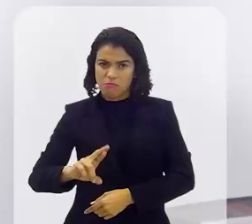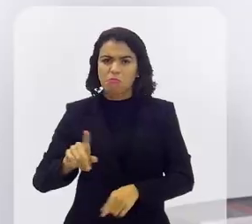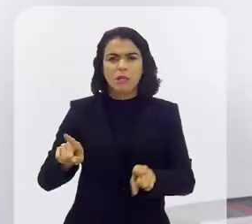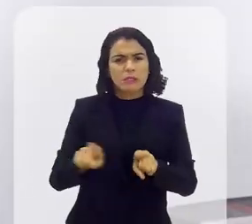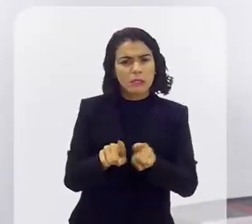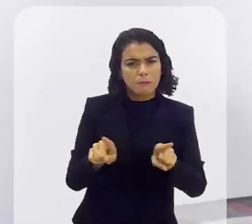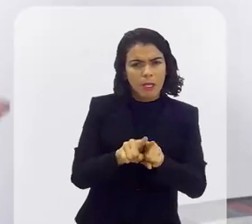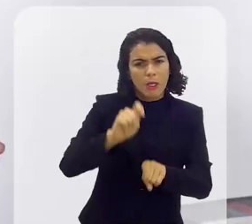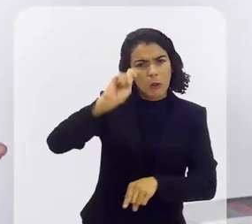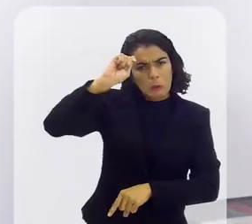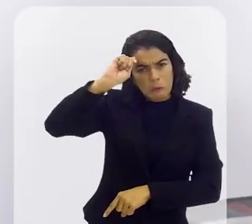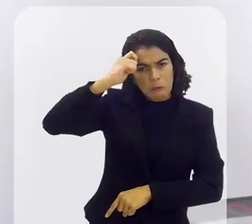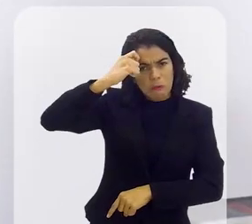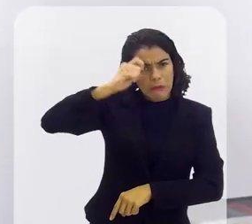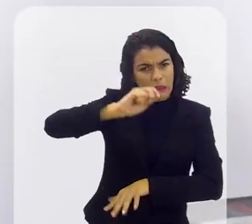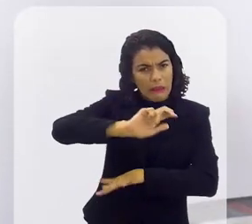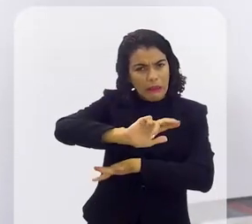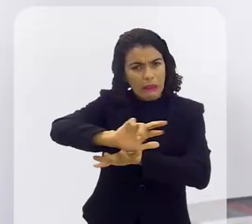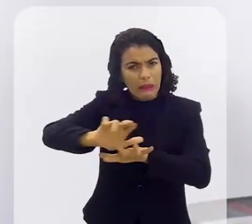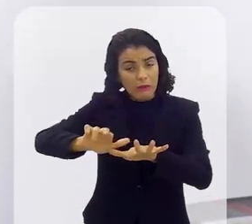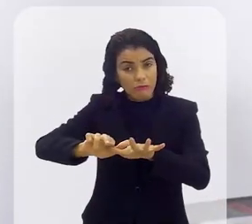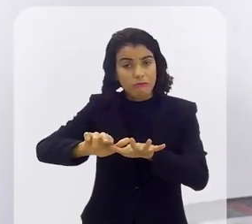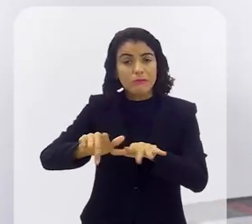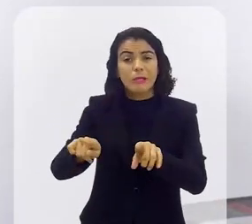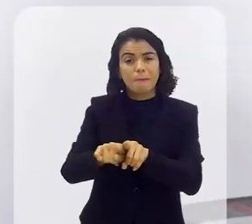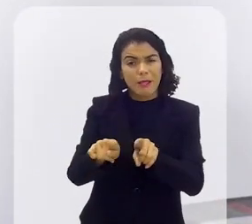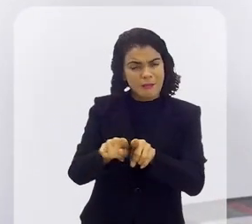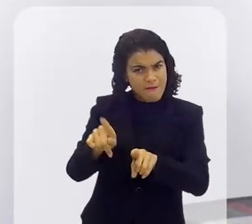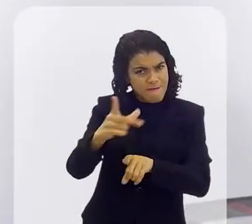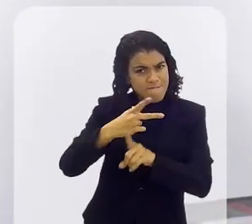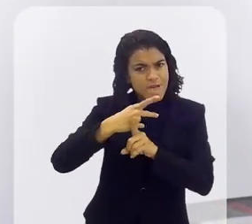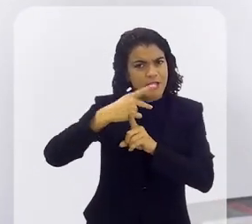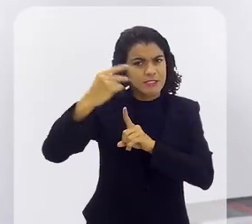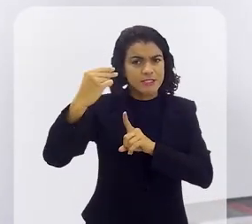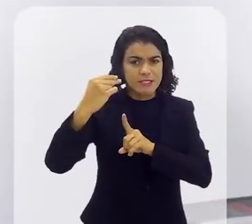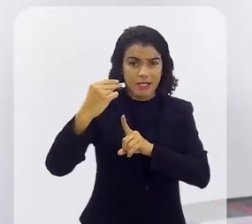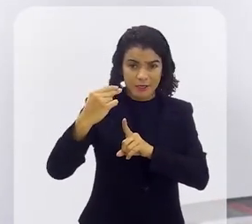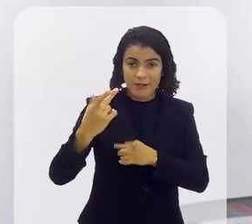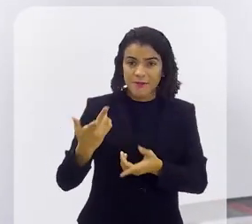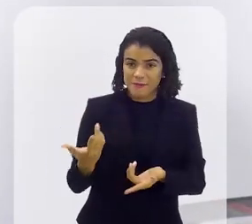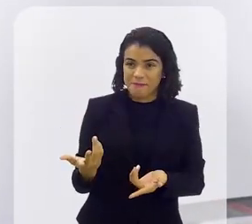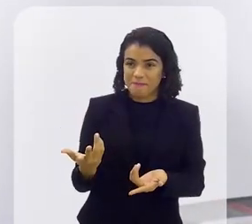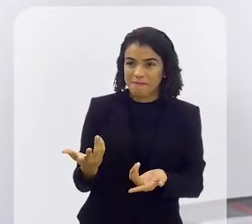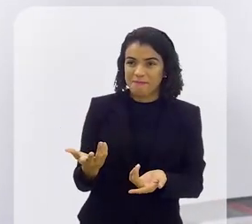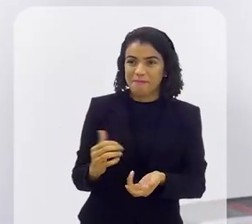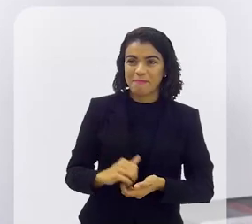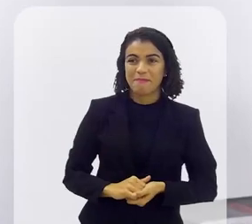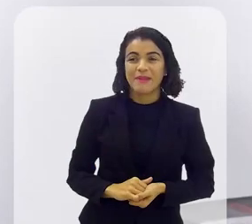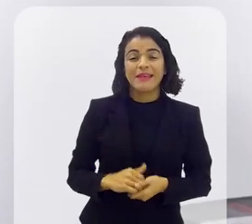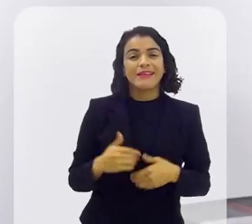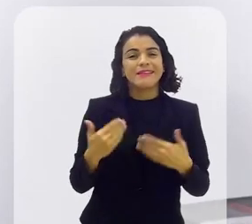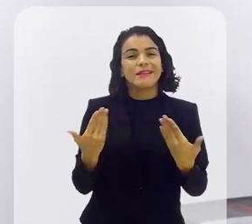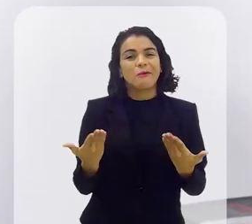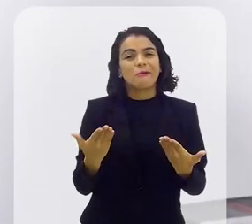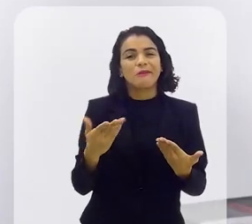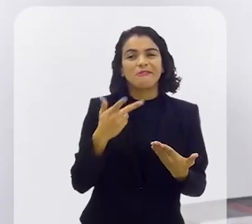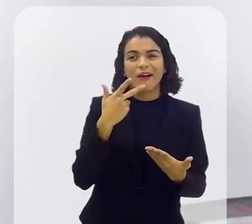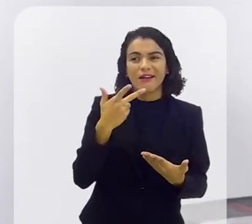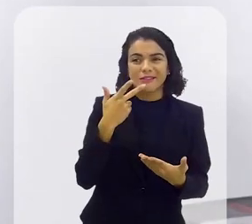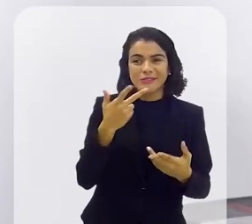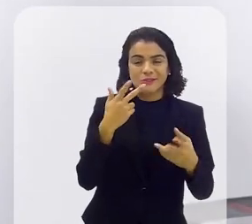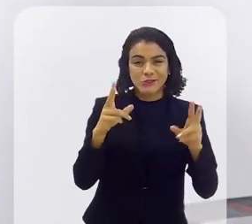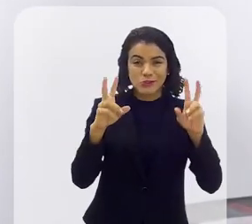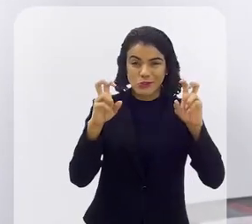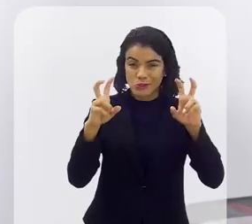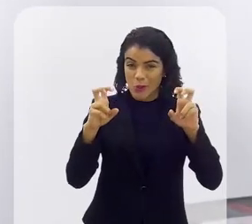como religião mas como negros e que venceram e que fizeram grandes papéis muito grandes